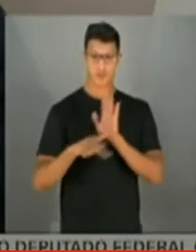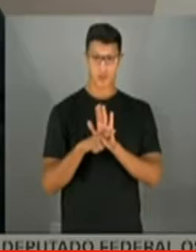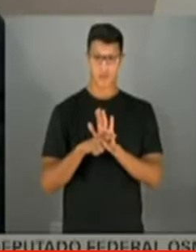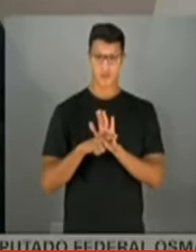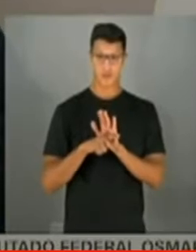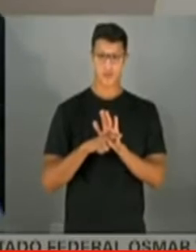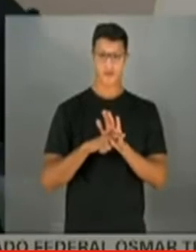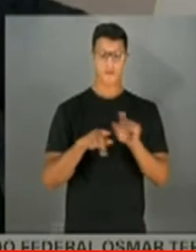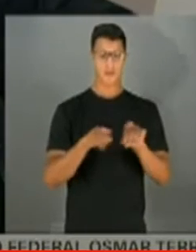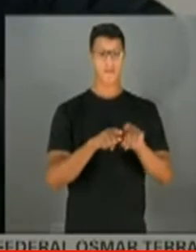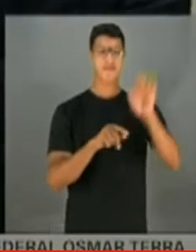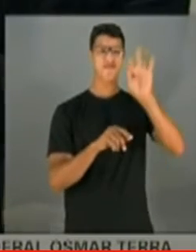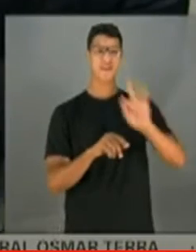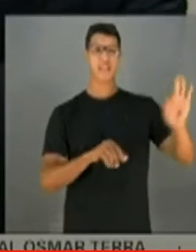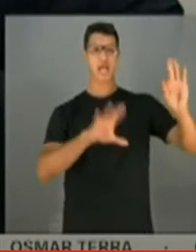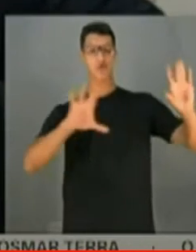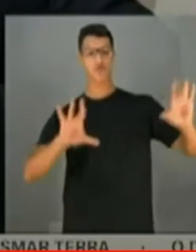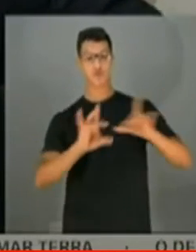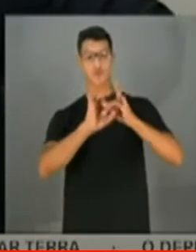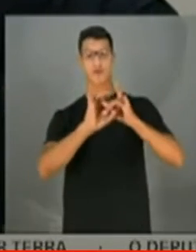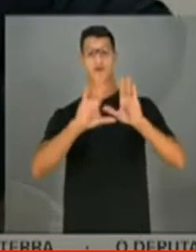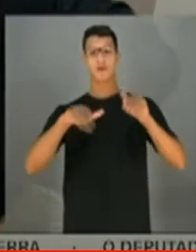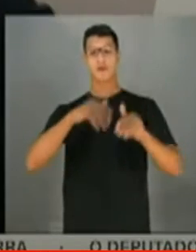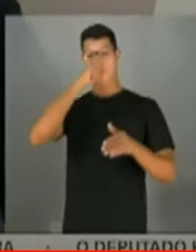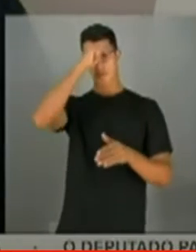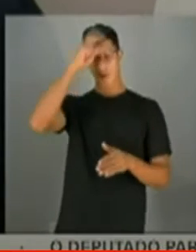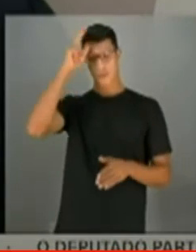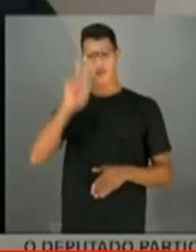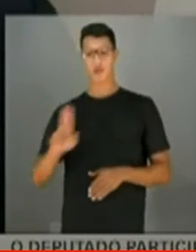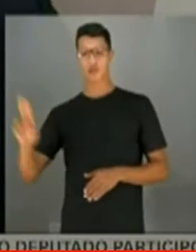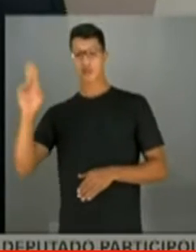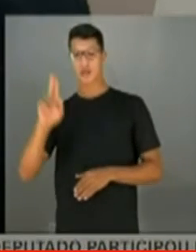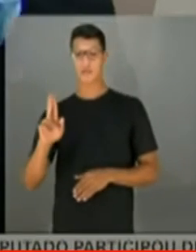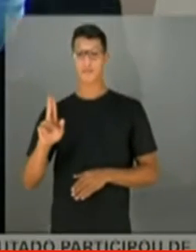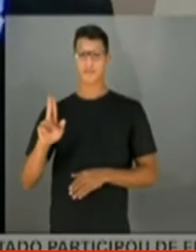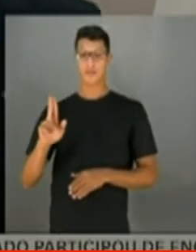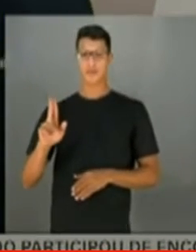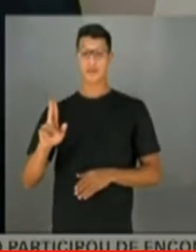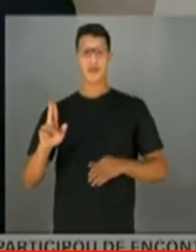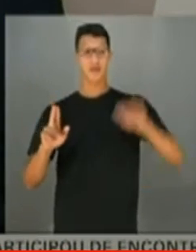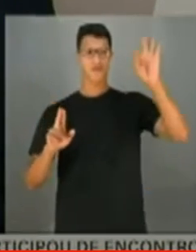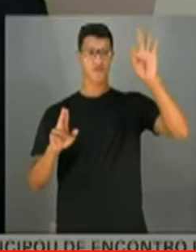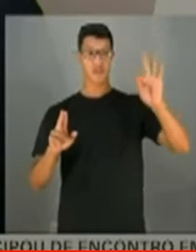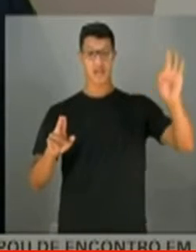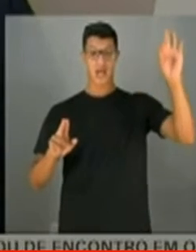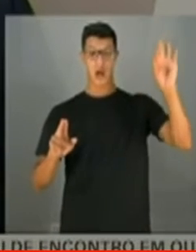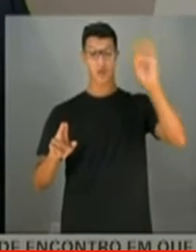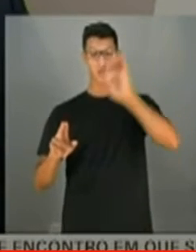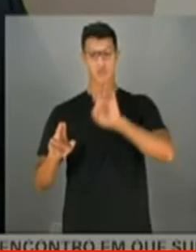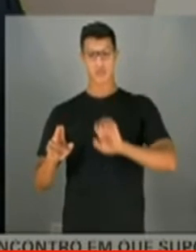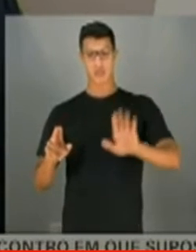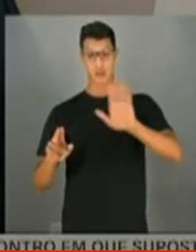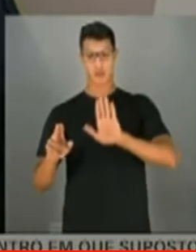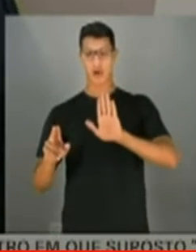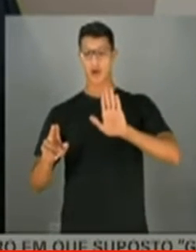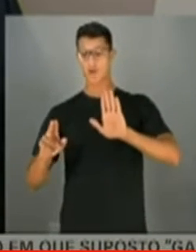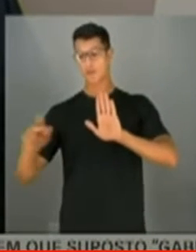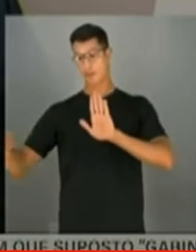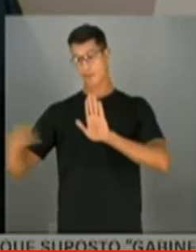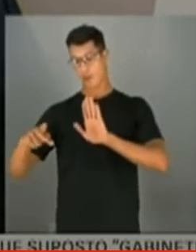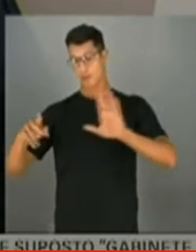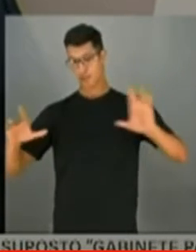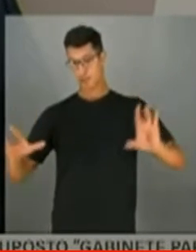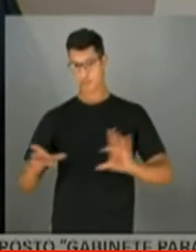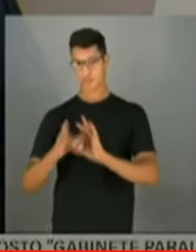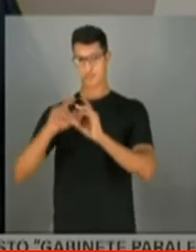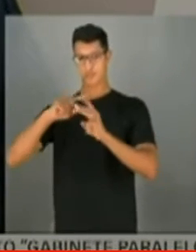e recursos federais. Quando o município vai utilizar os seus recursos, empregar os seus recursos, ele está utilizando recursos próprios,